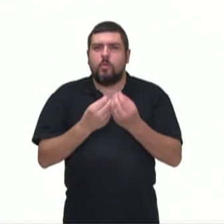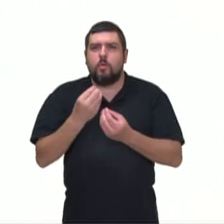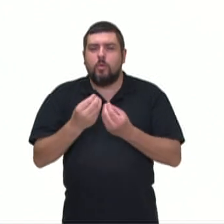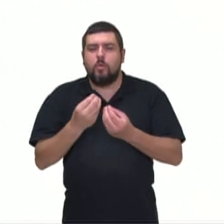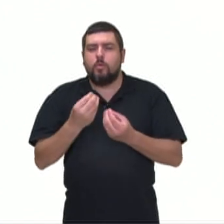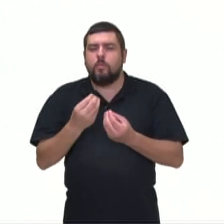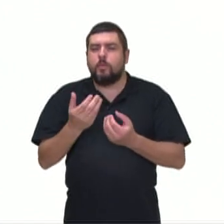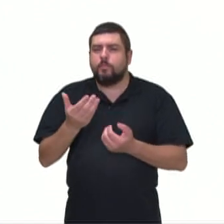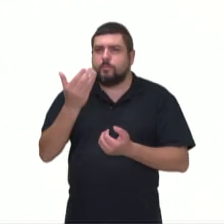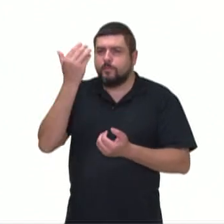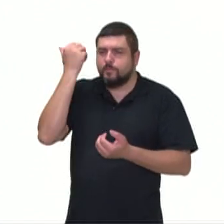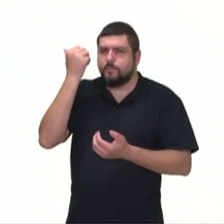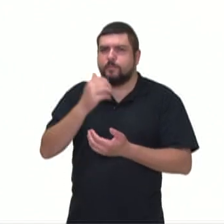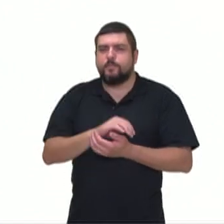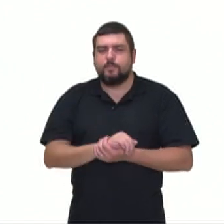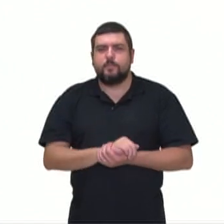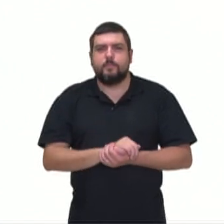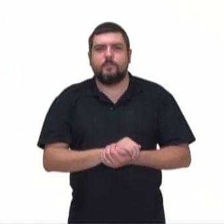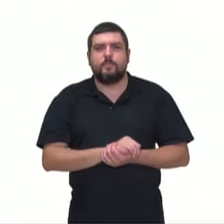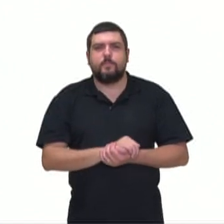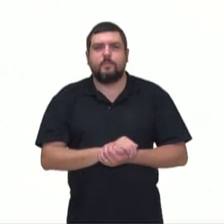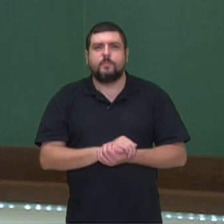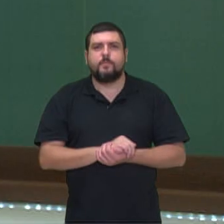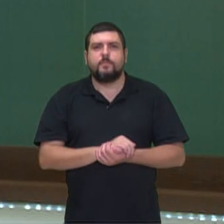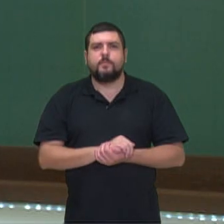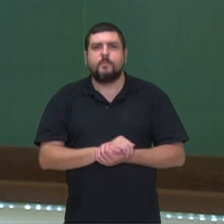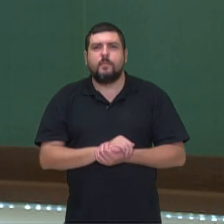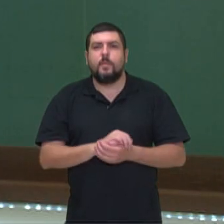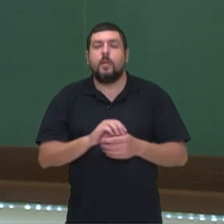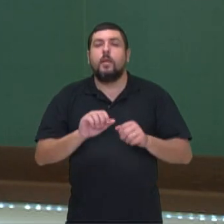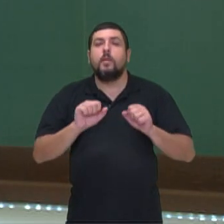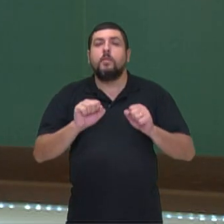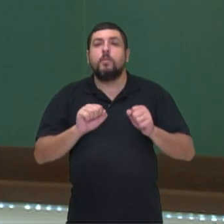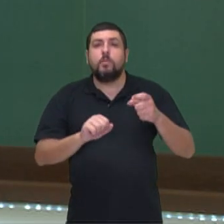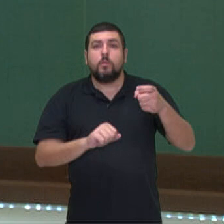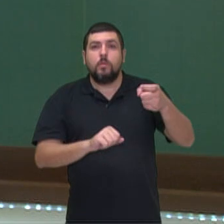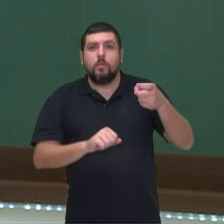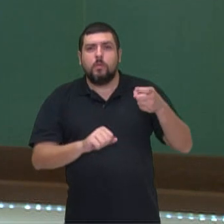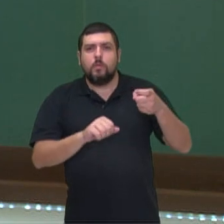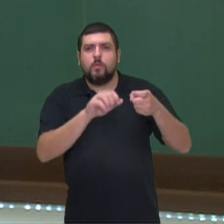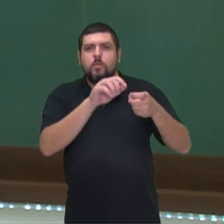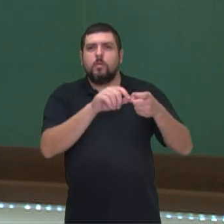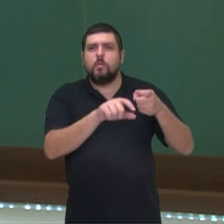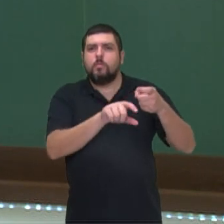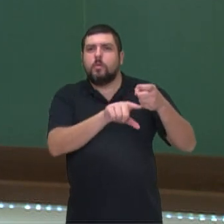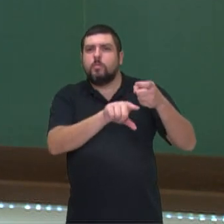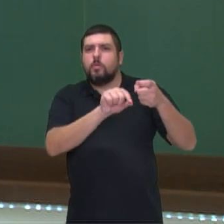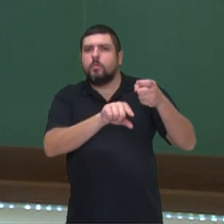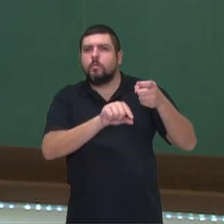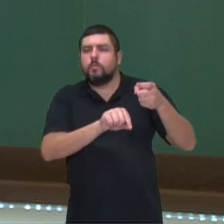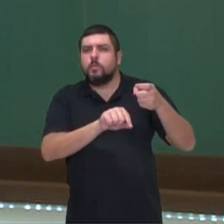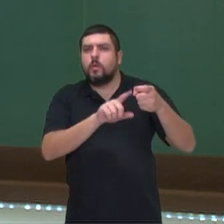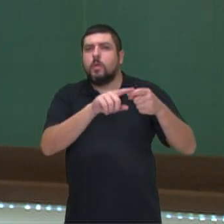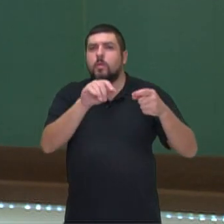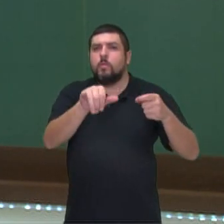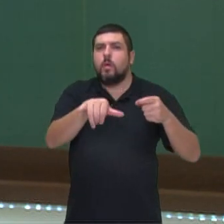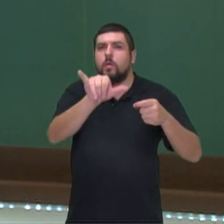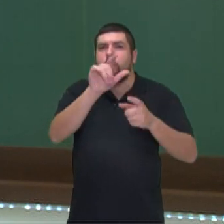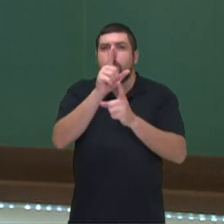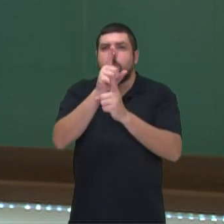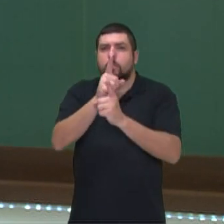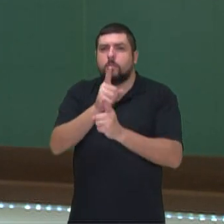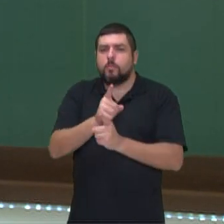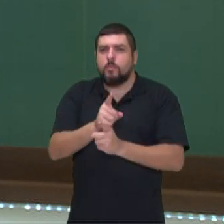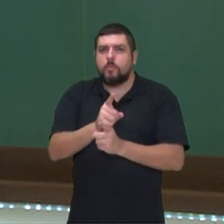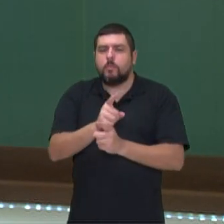vocês acham? Olha só. Então, nós podemos escolher valores para X e para Y. Quando X é menos 1, se a gente substituir na